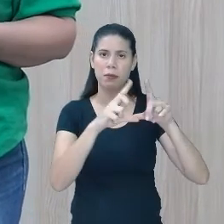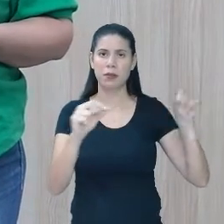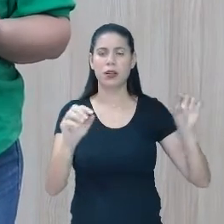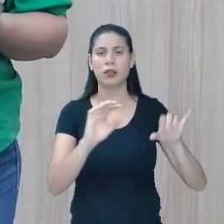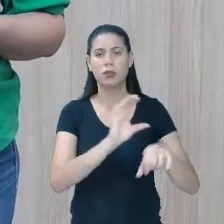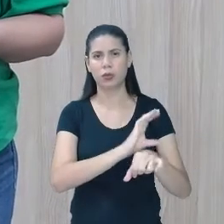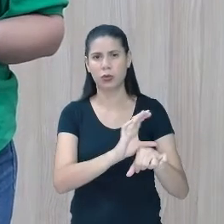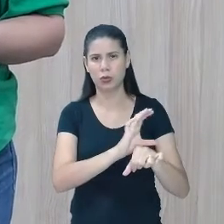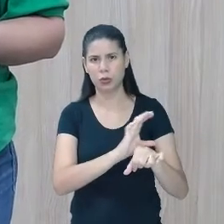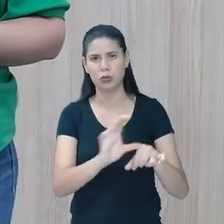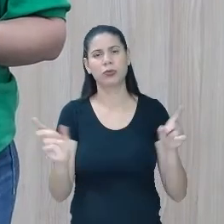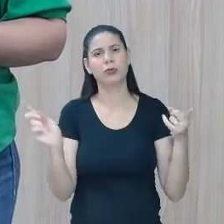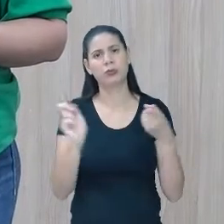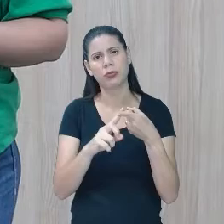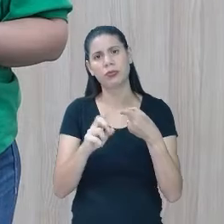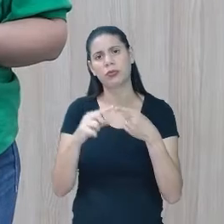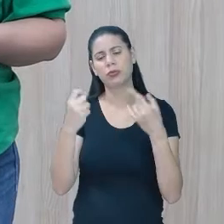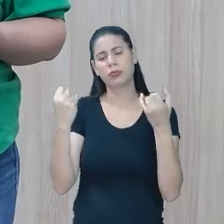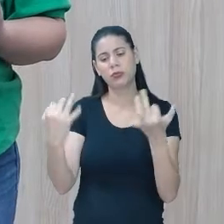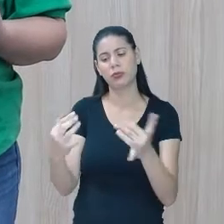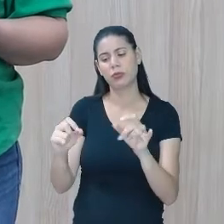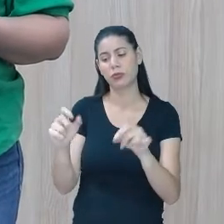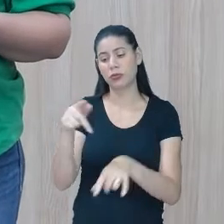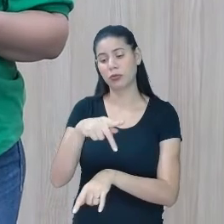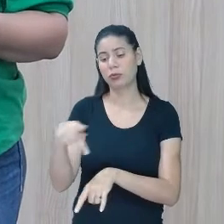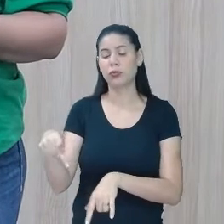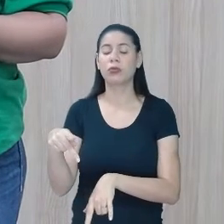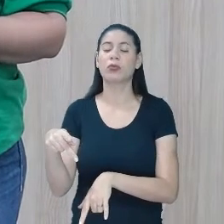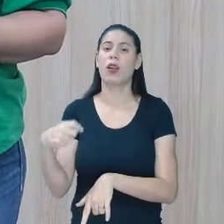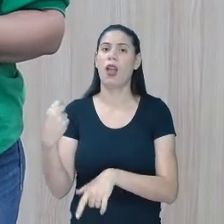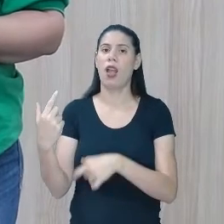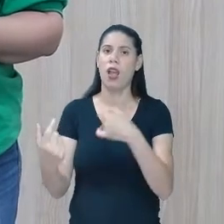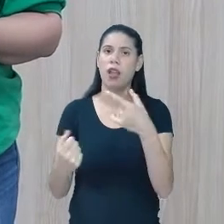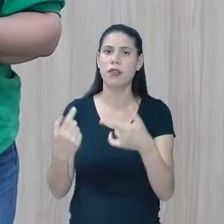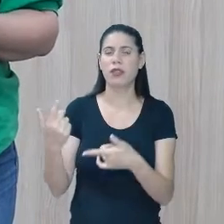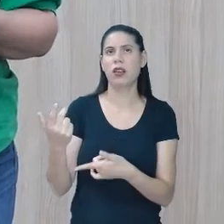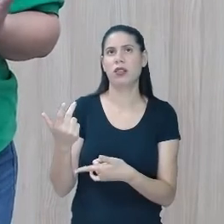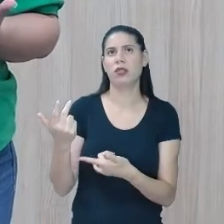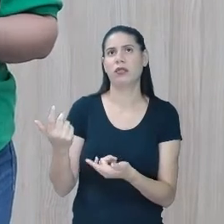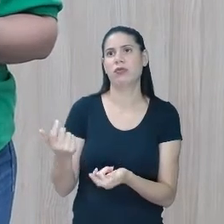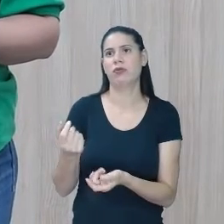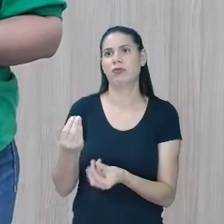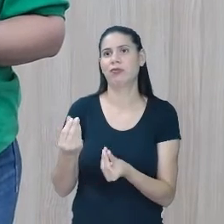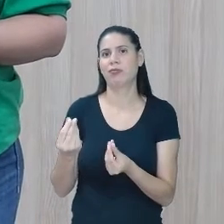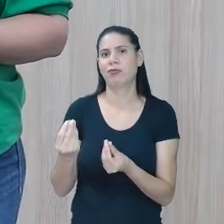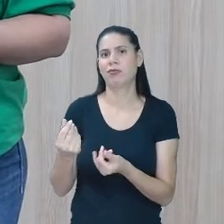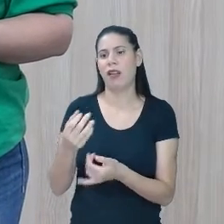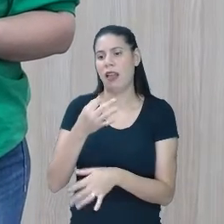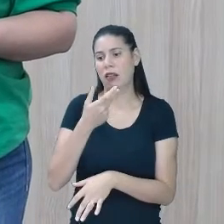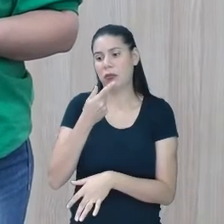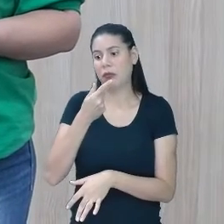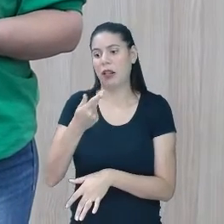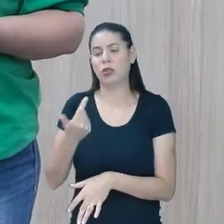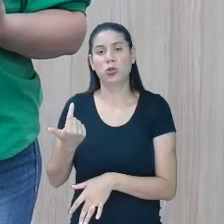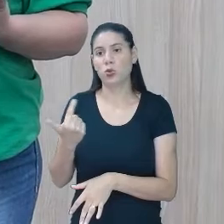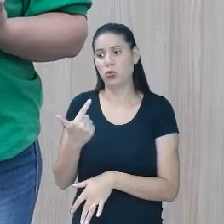Falamos que o professor, muitas vezes, alega não ter essa formação